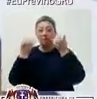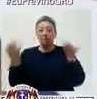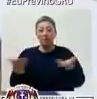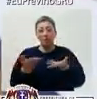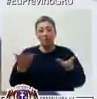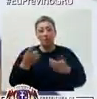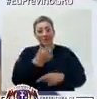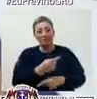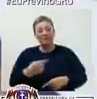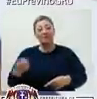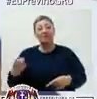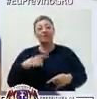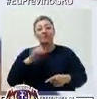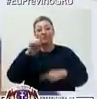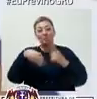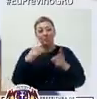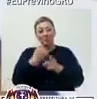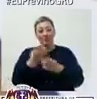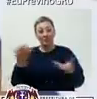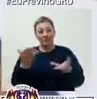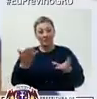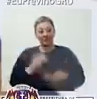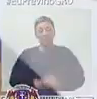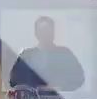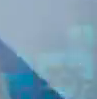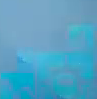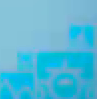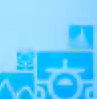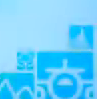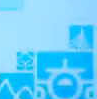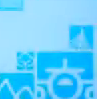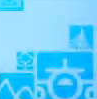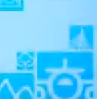as informações do Guarulhos Informa desta semana. A gente se vê em breve!